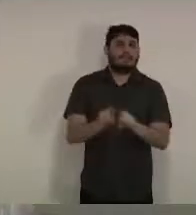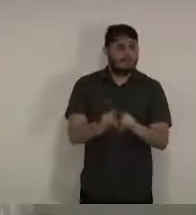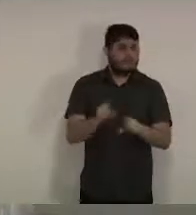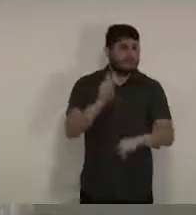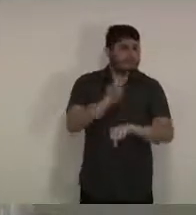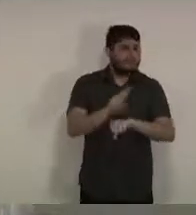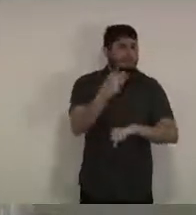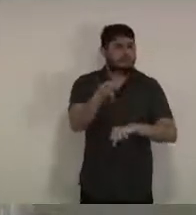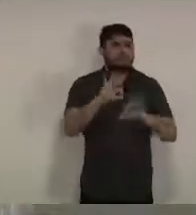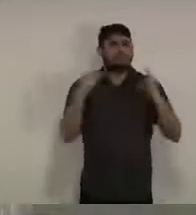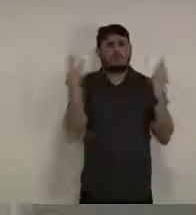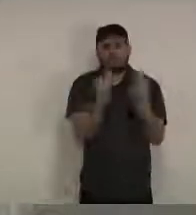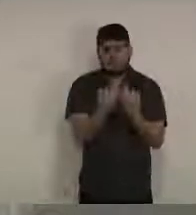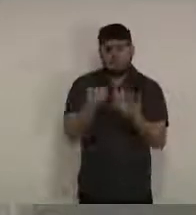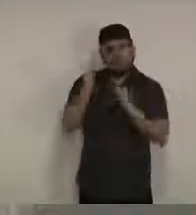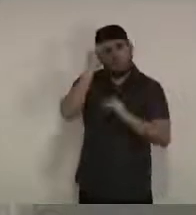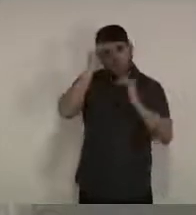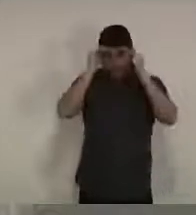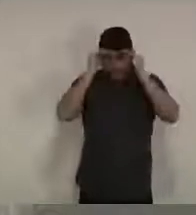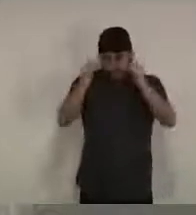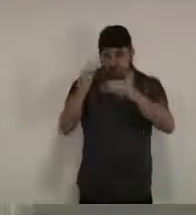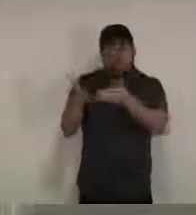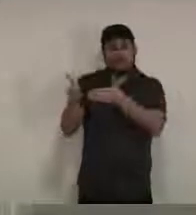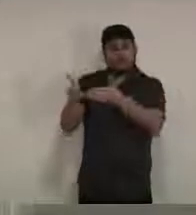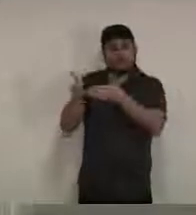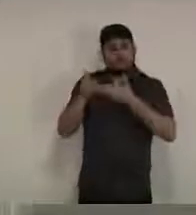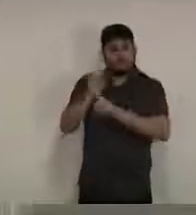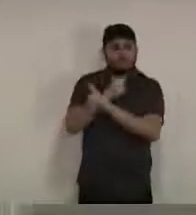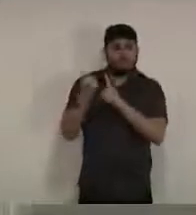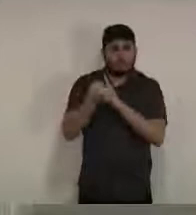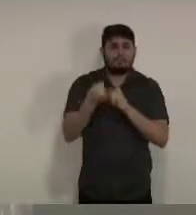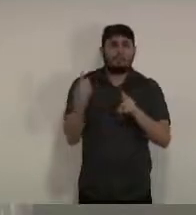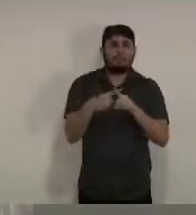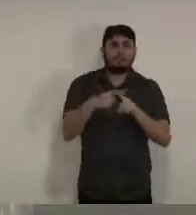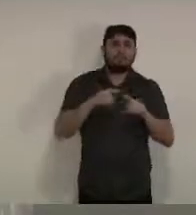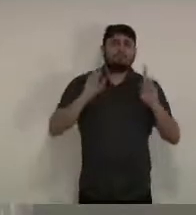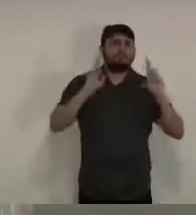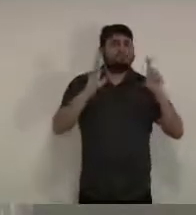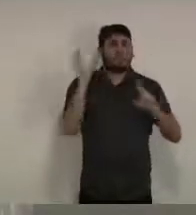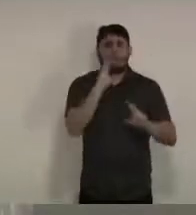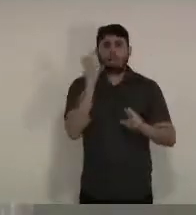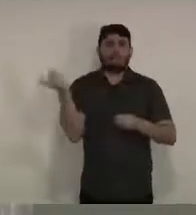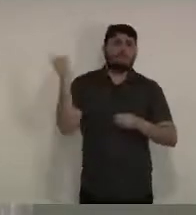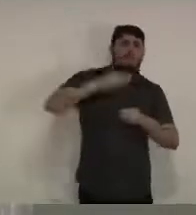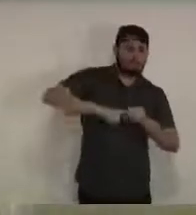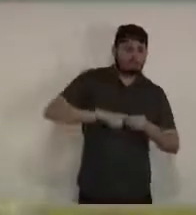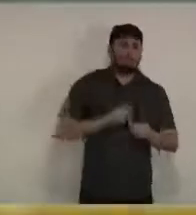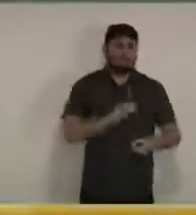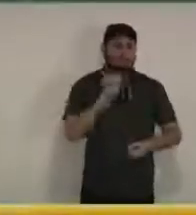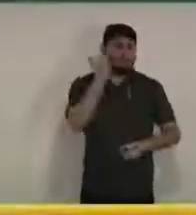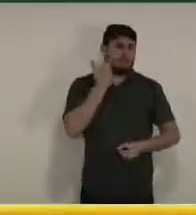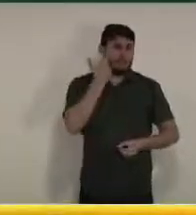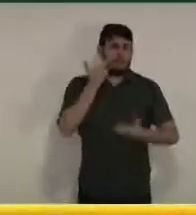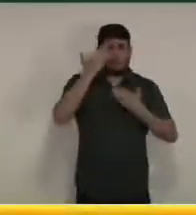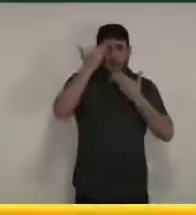momento o isolamento social para que a gente possa retomar a normalidade o mais breve possível muito obrigado a todos